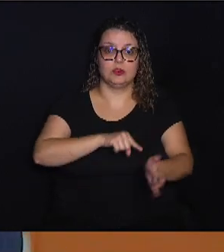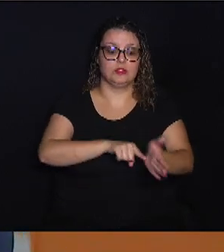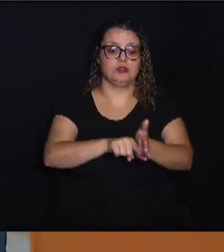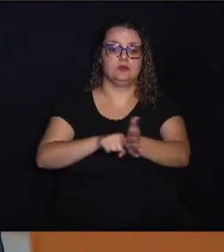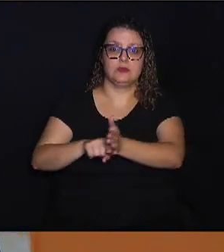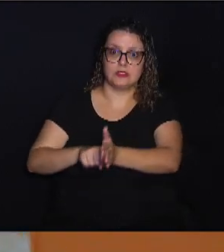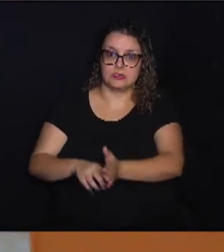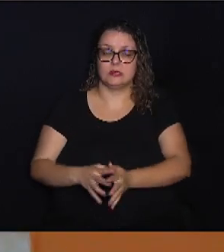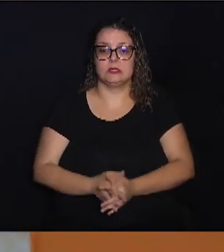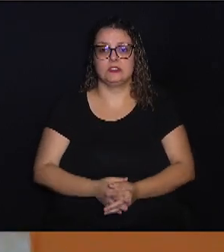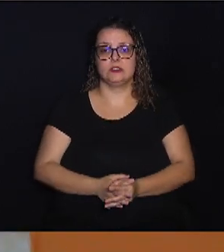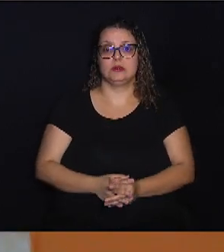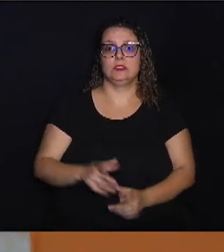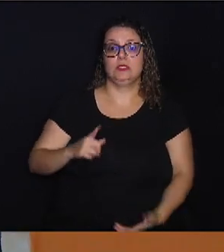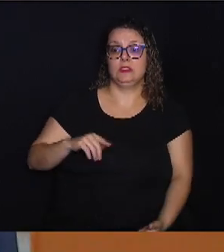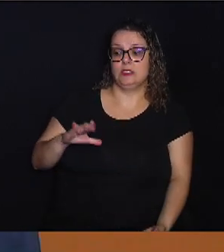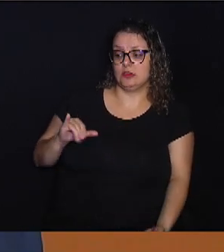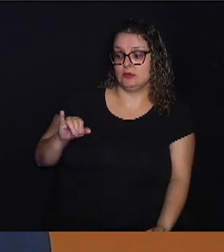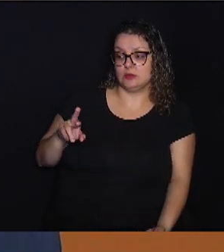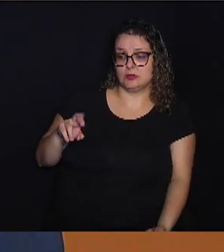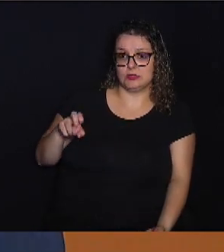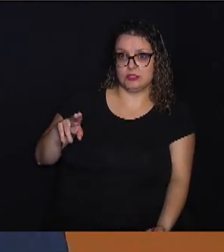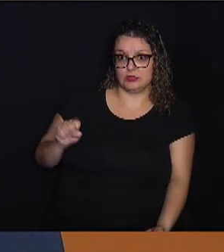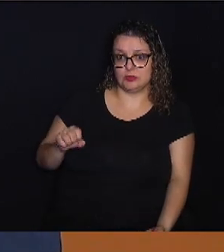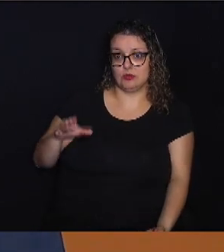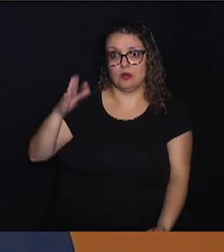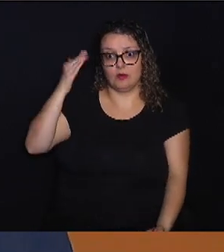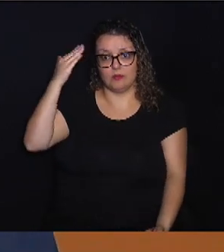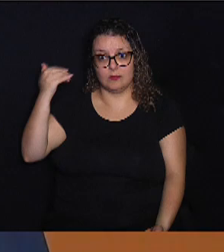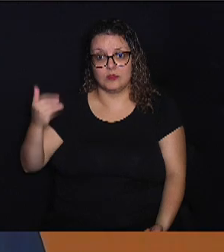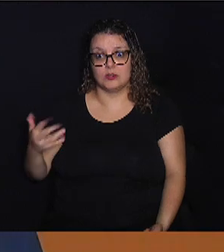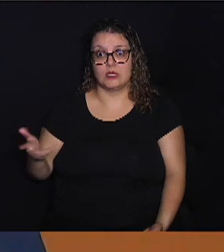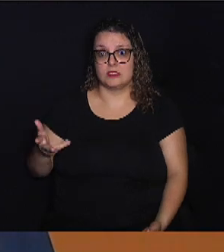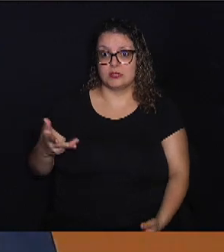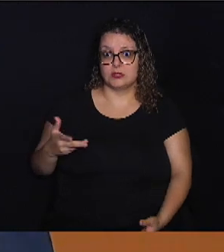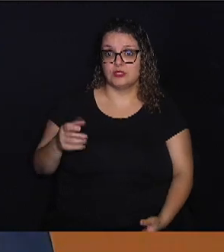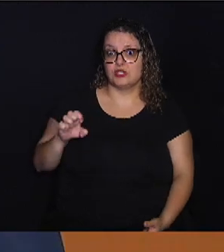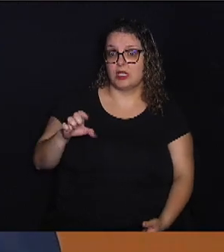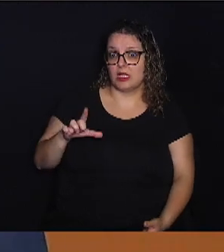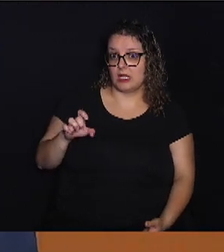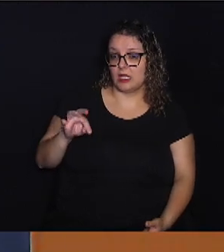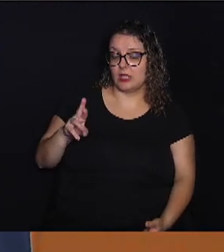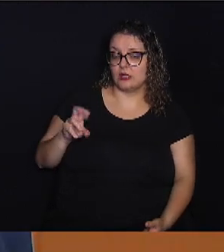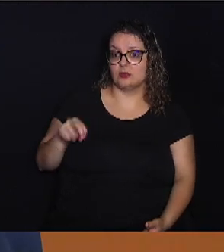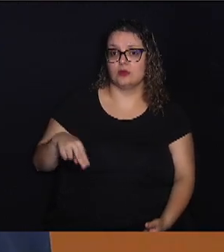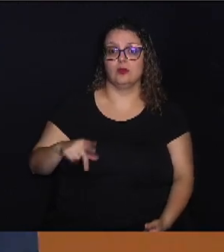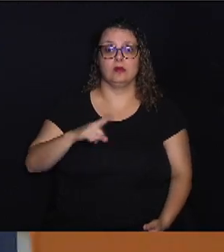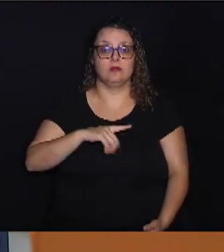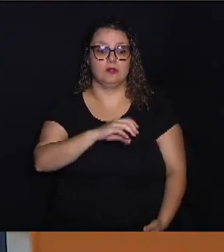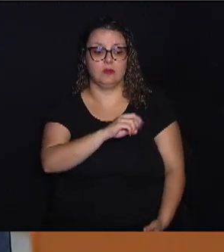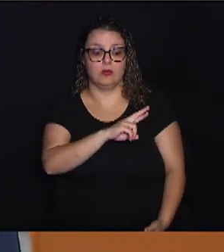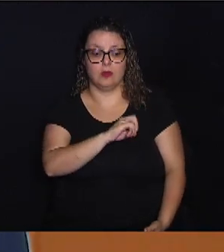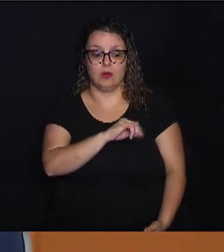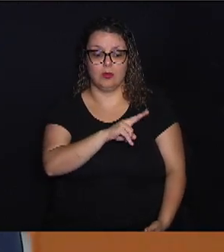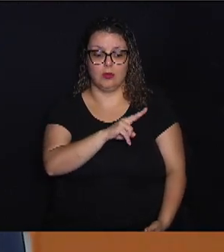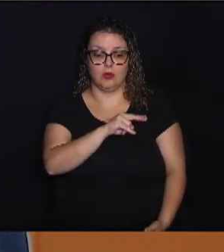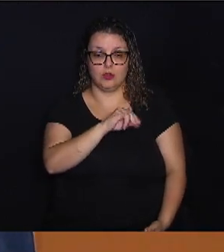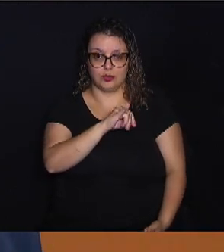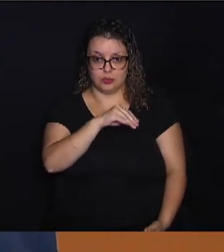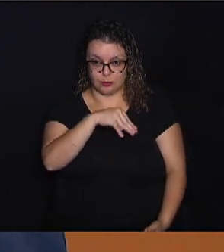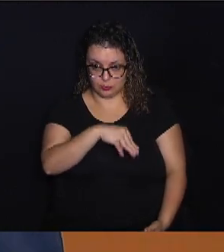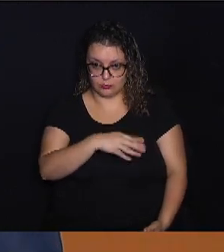que tem o Sirius, o famoso Sirius, acelerador de elétron. Agora vai ter o Orion, que é um laboratório, né,